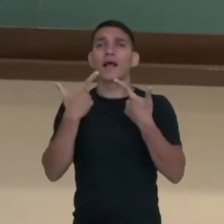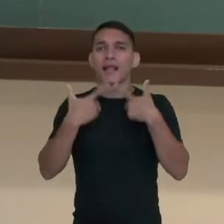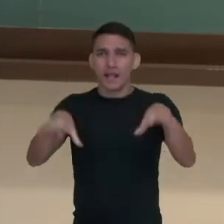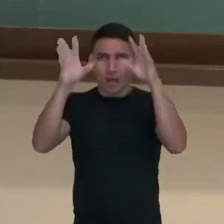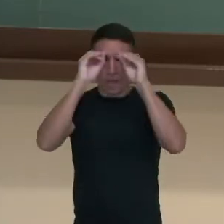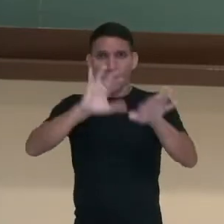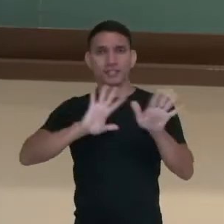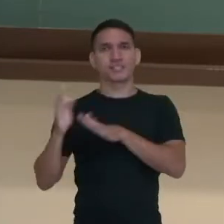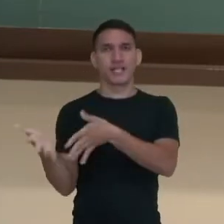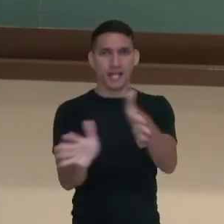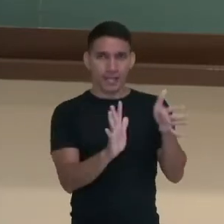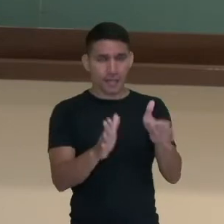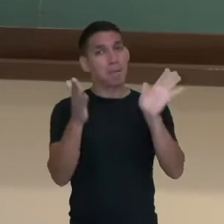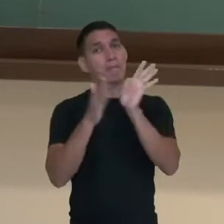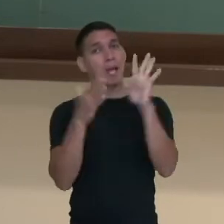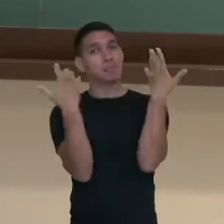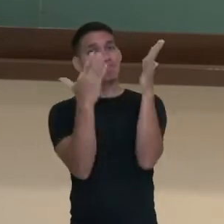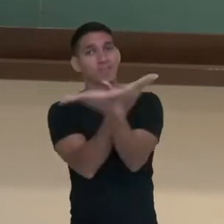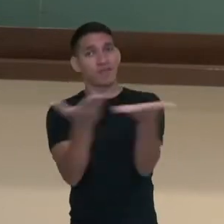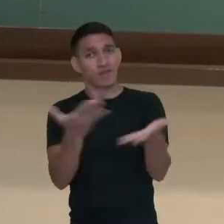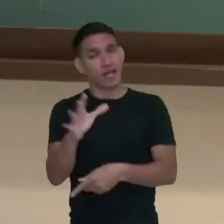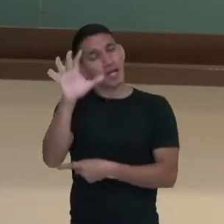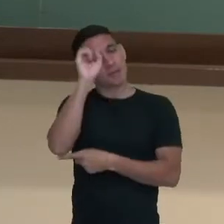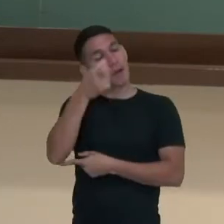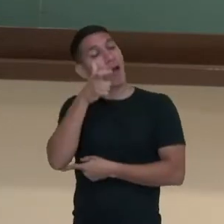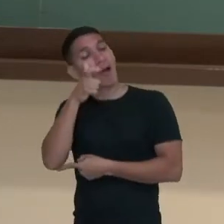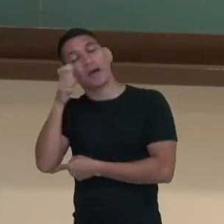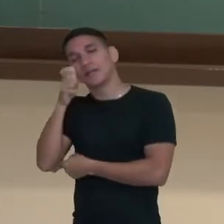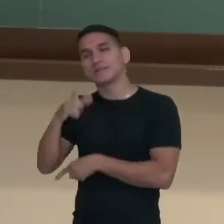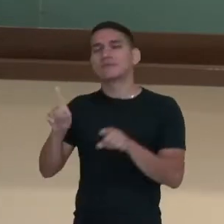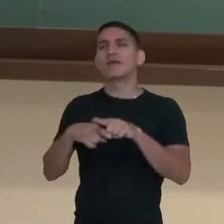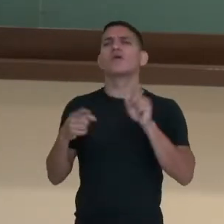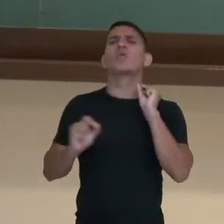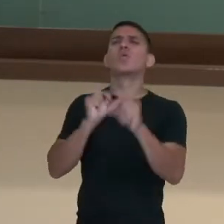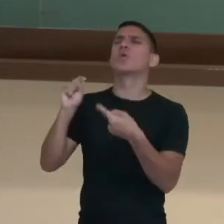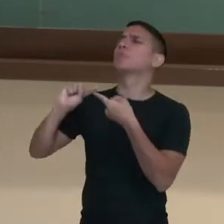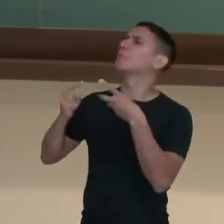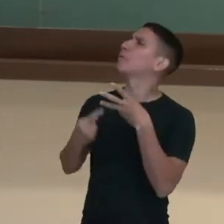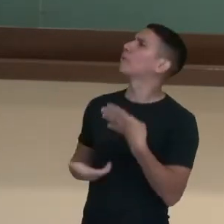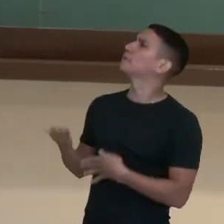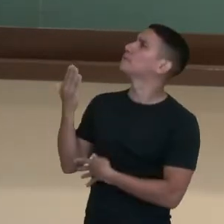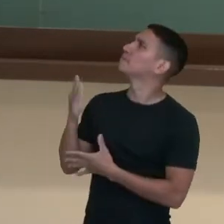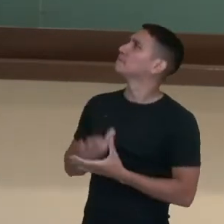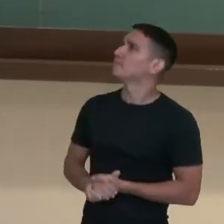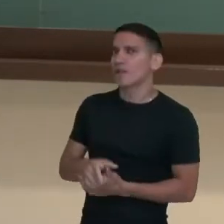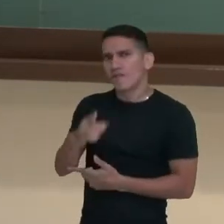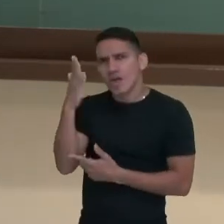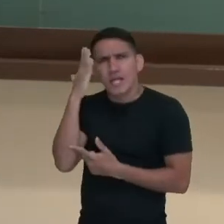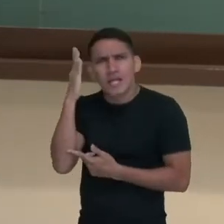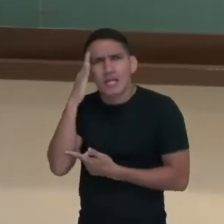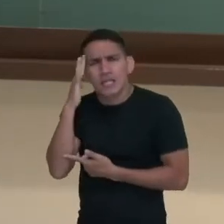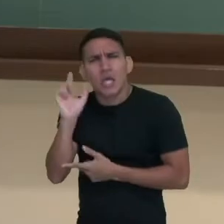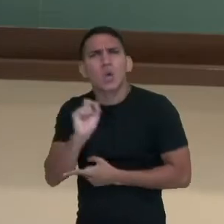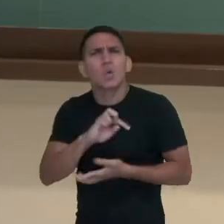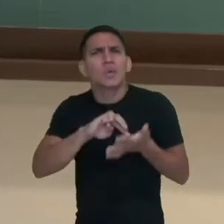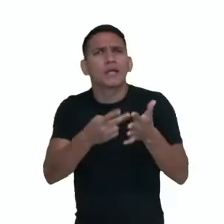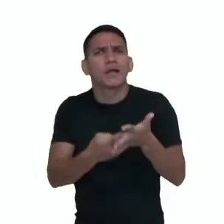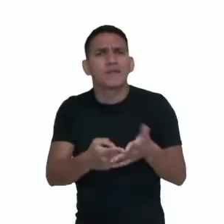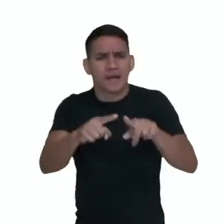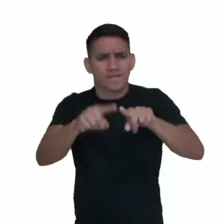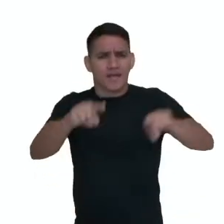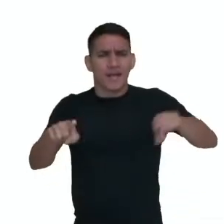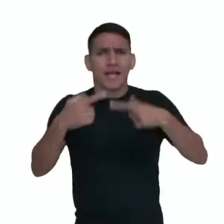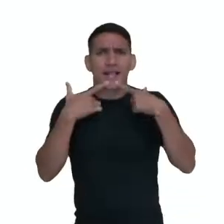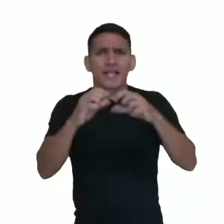Parabenizo por estarem aí nos assistindo e vamos ver o que elaboramos então. Você compreende o que é variação linguística?